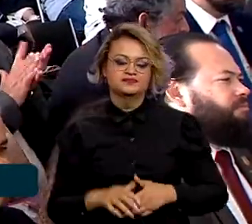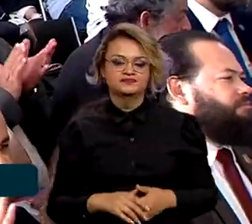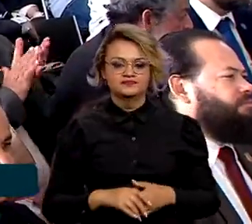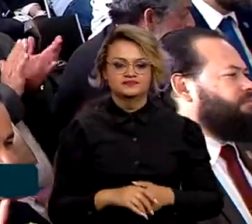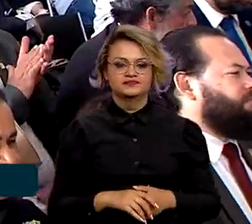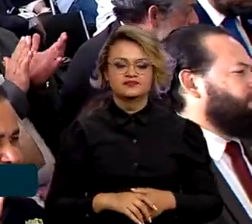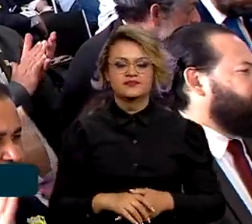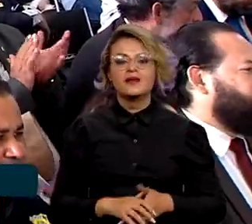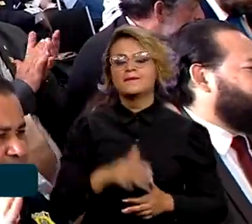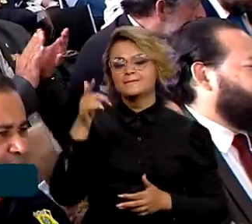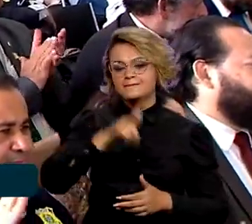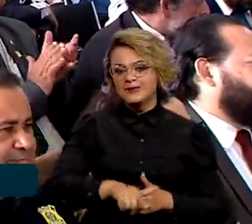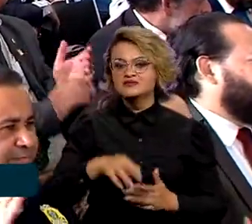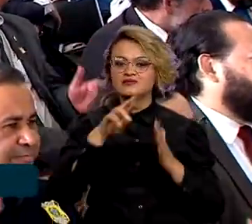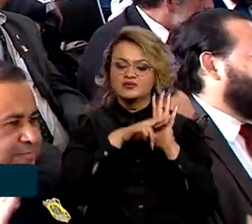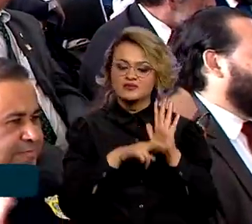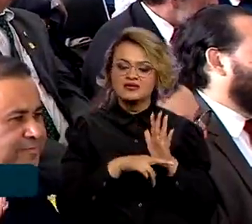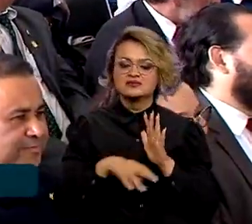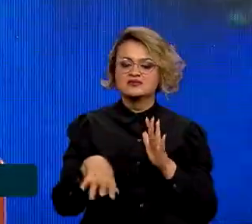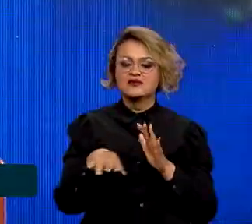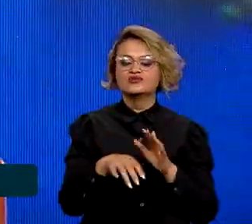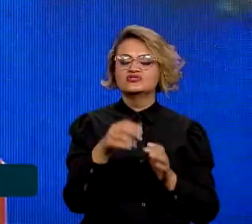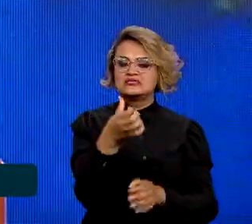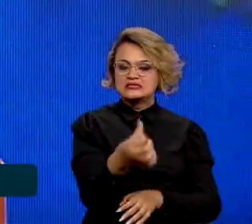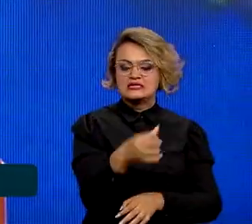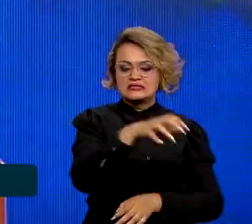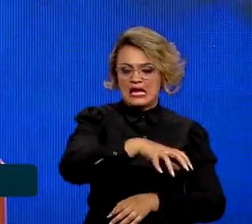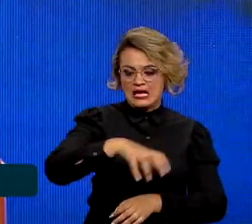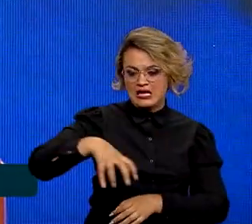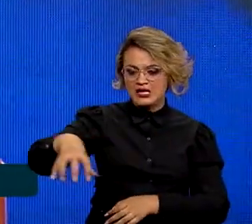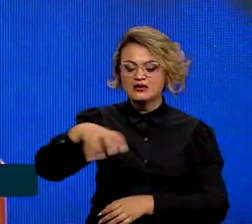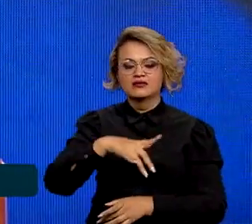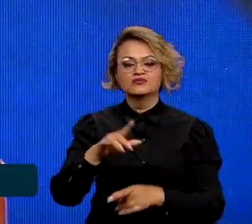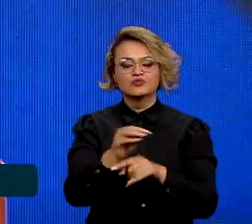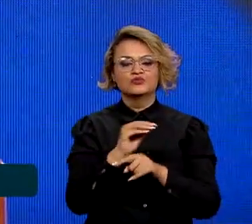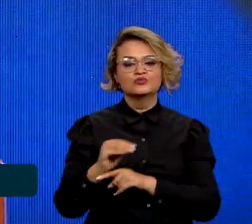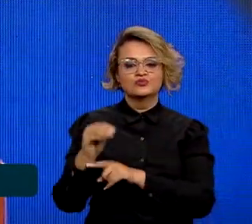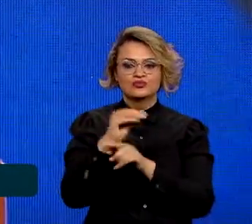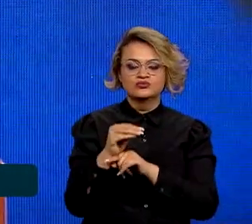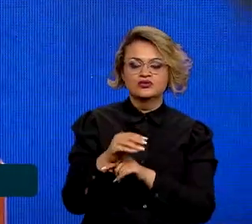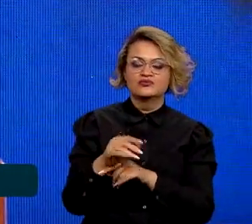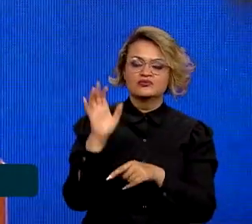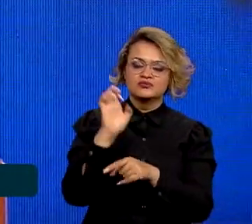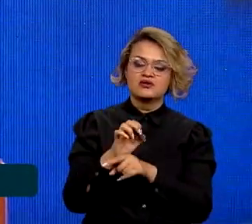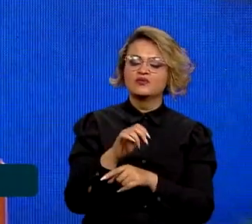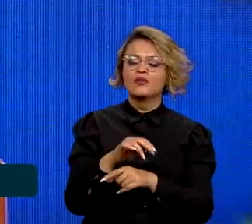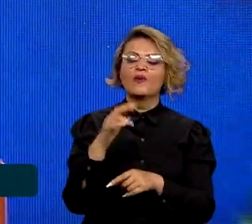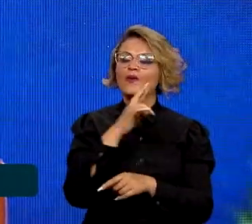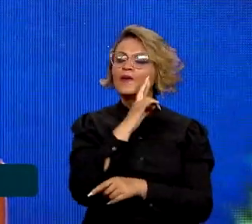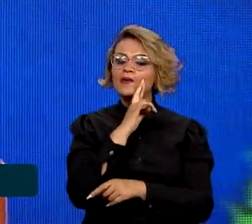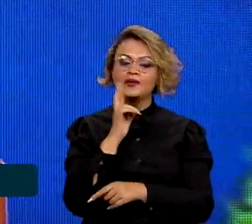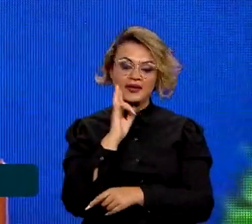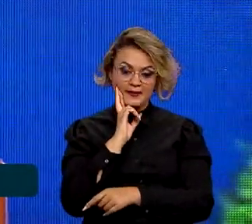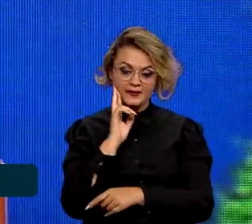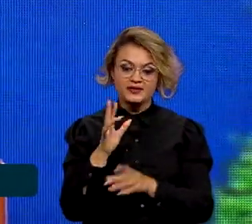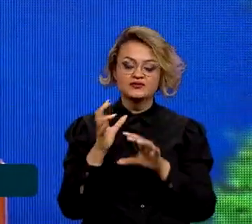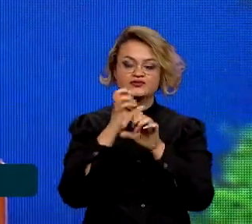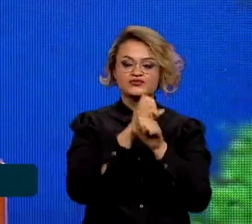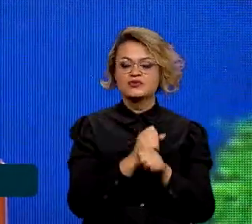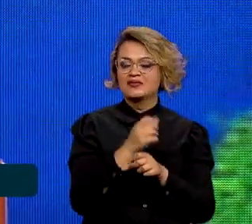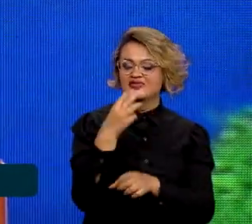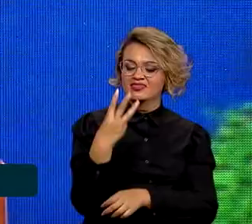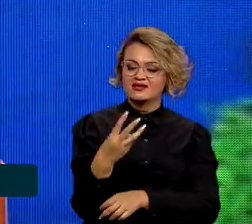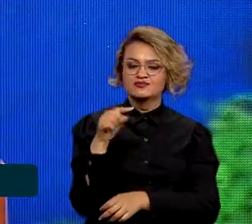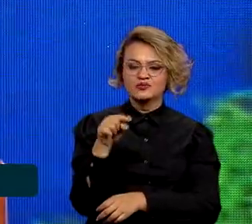A regularização fundiária de seis unidades de conservação federais em Roraima, que totalizam 3